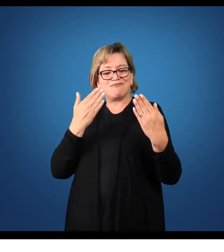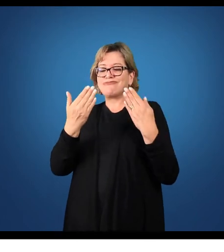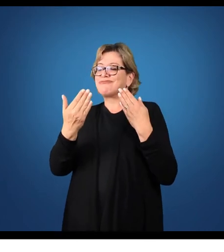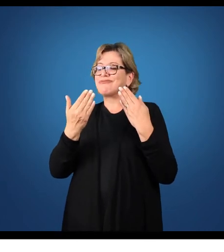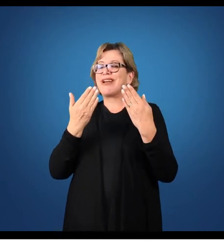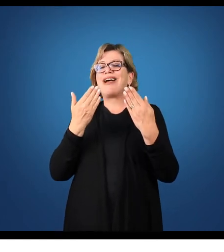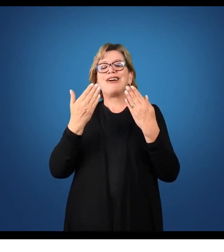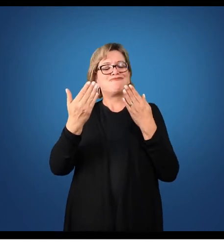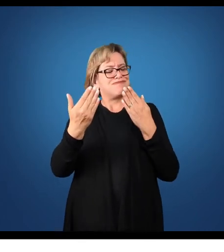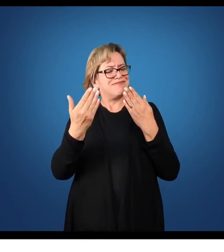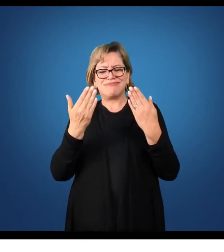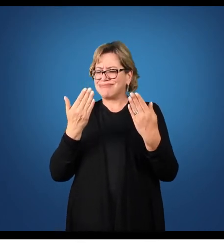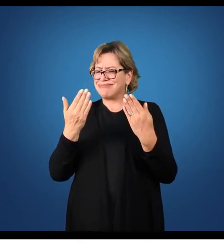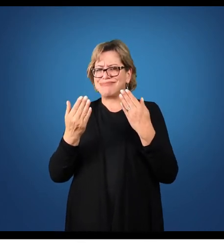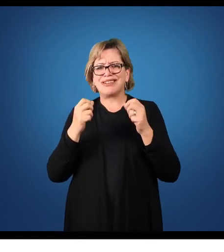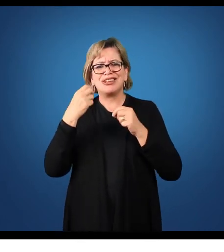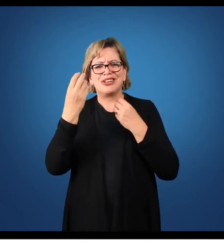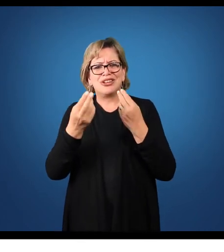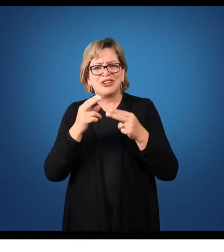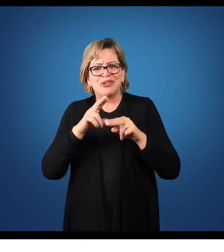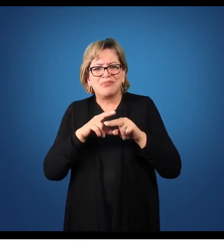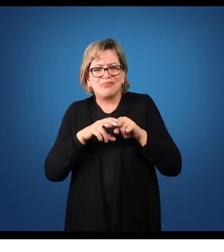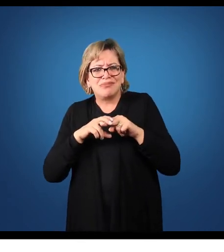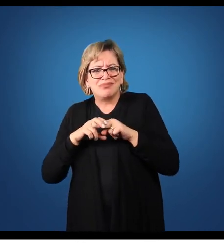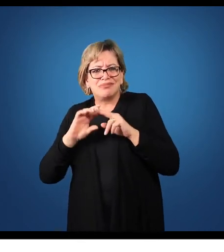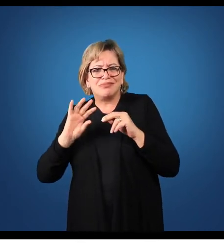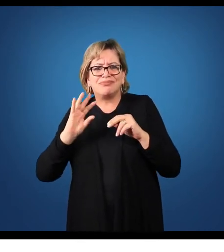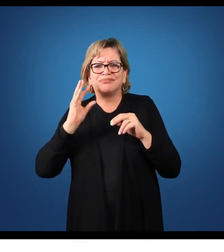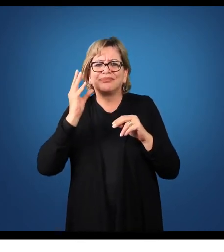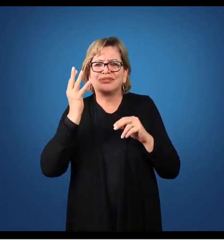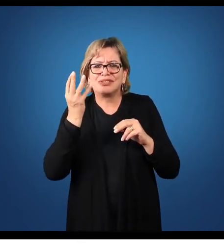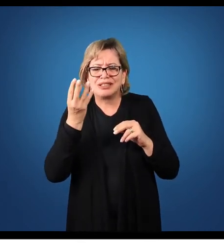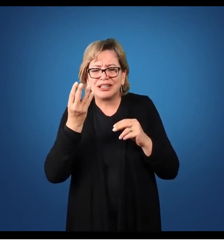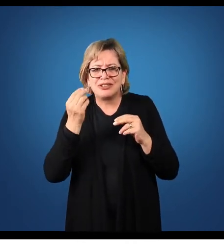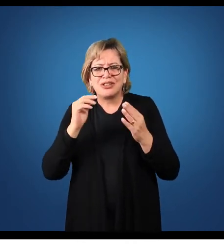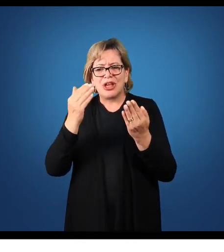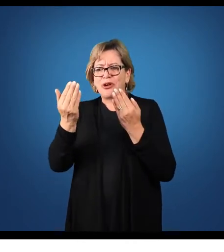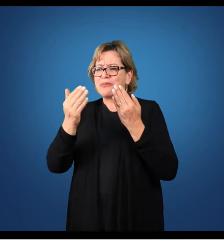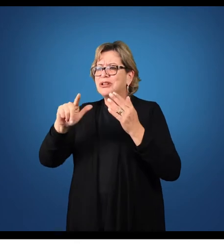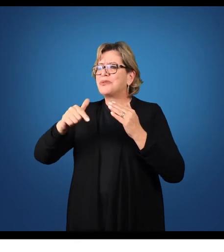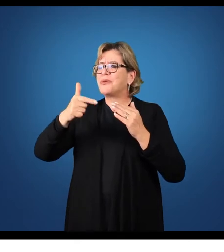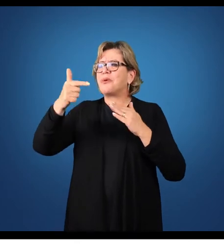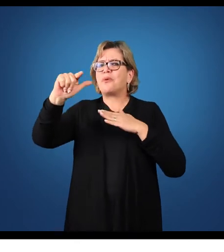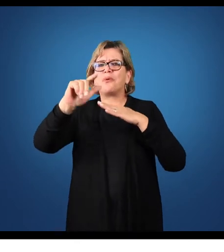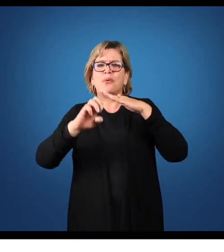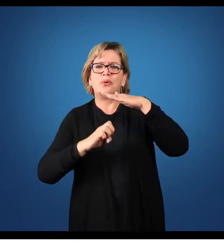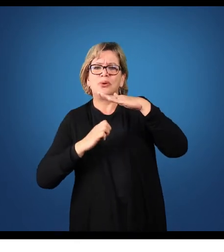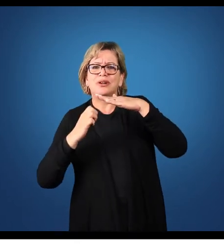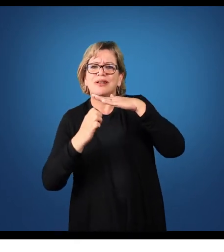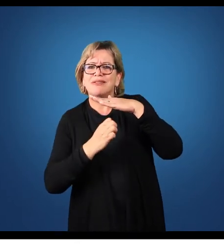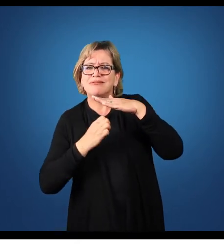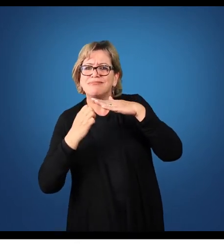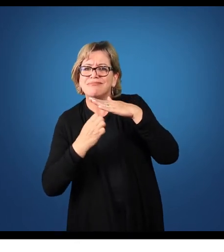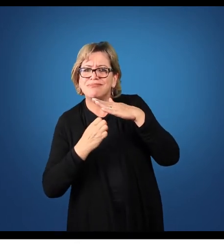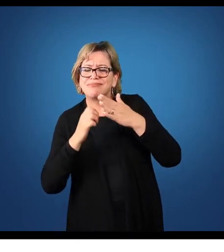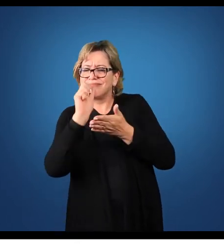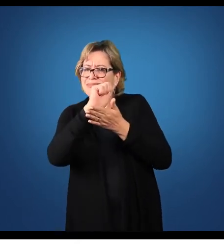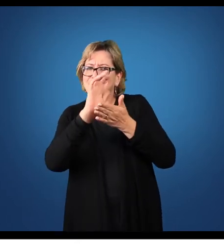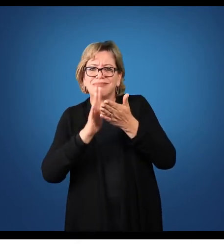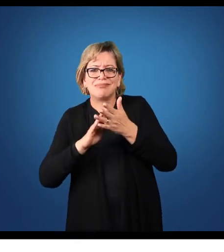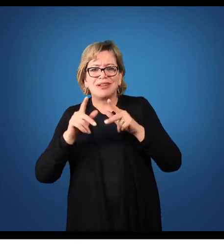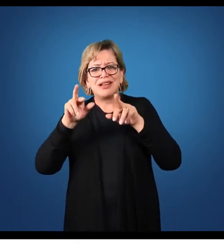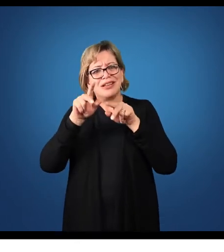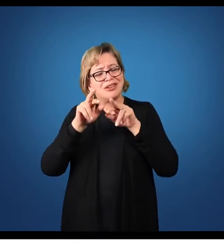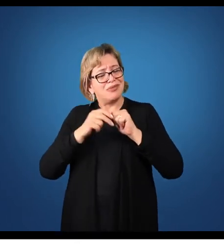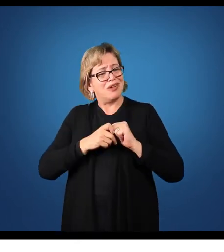E aí entra a análise conjunta com outras empresas ou com empresas do mesmo ramo, com